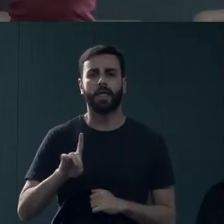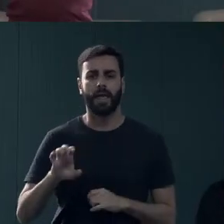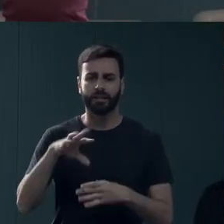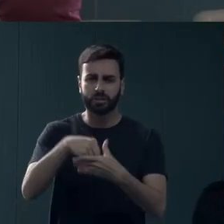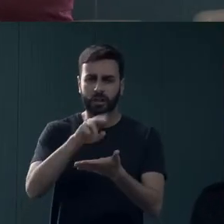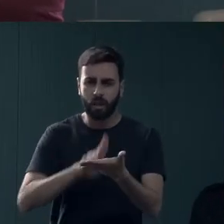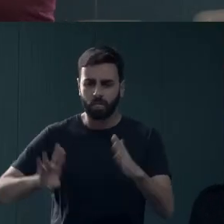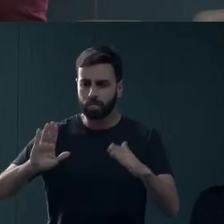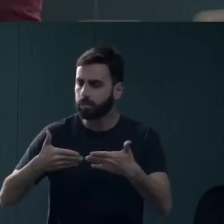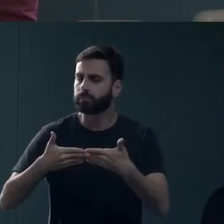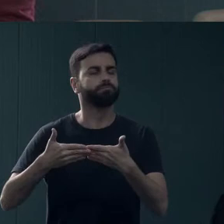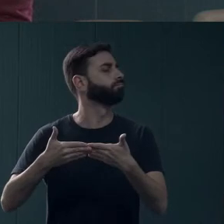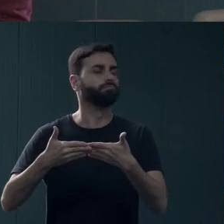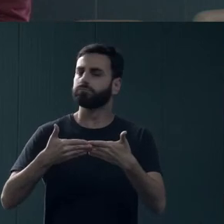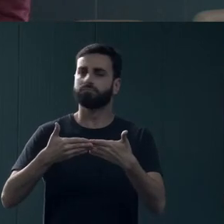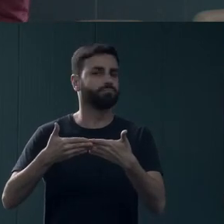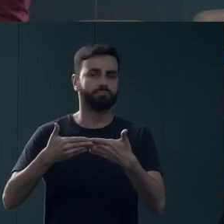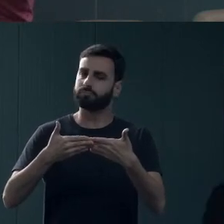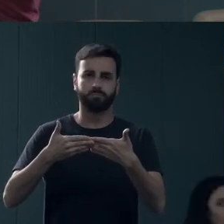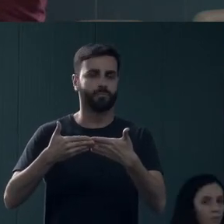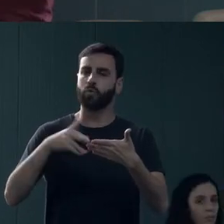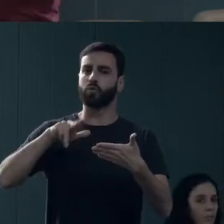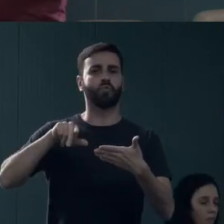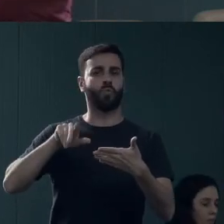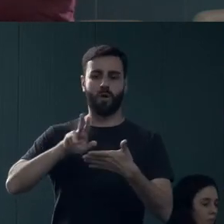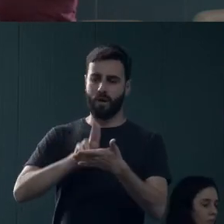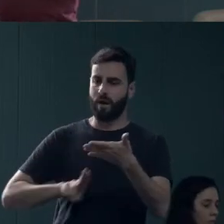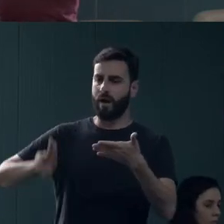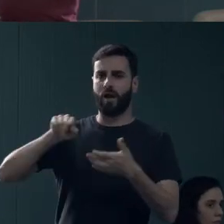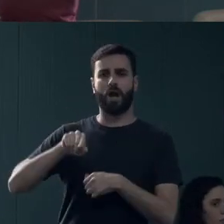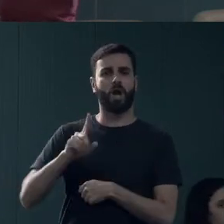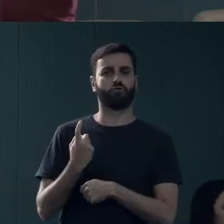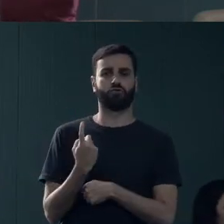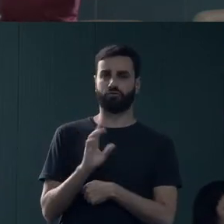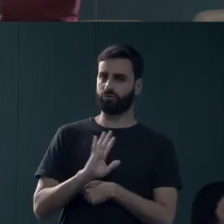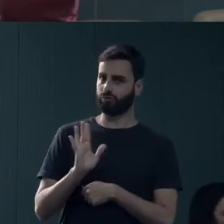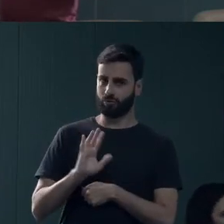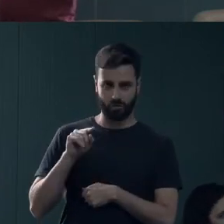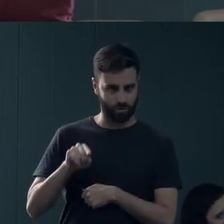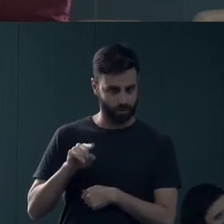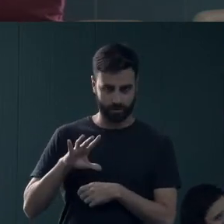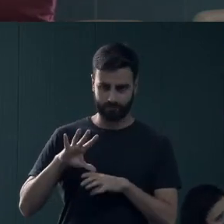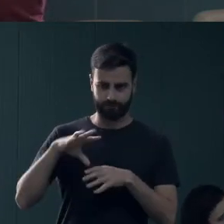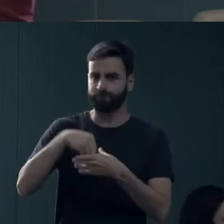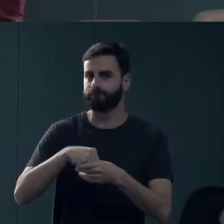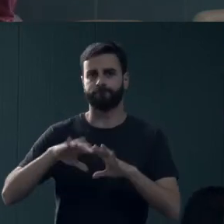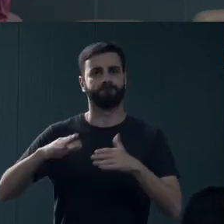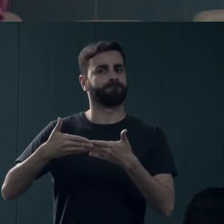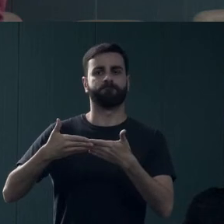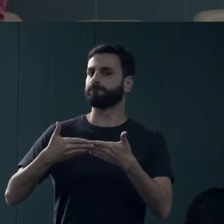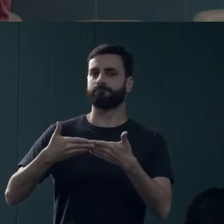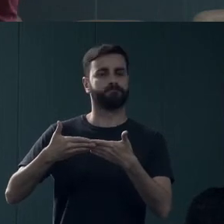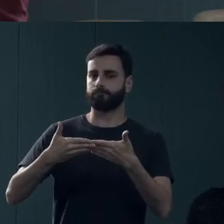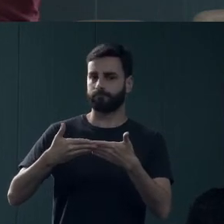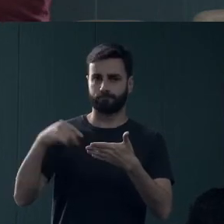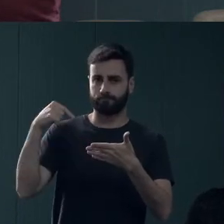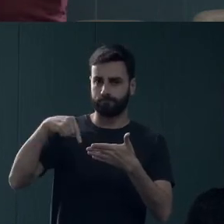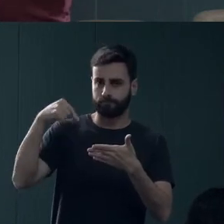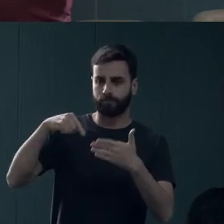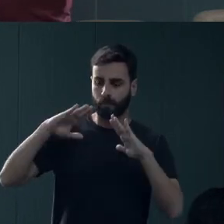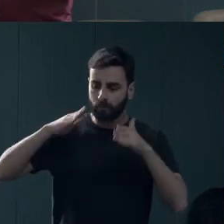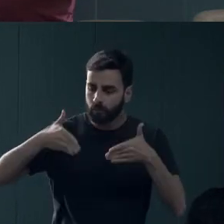da universidade. Então, eu não tenho somente a universidade como pontos que nós precisamos